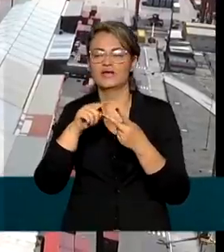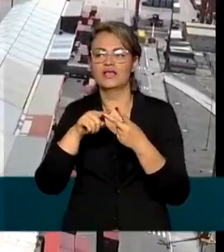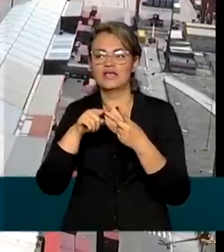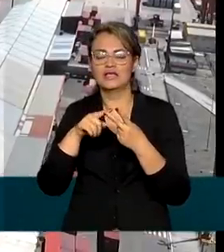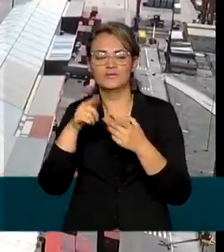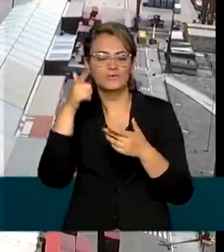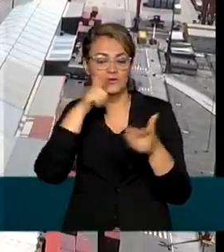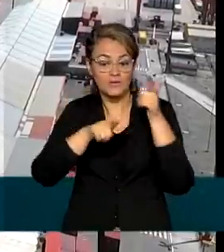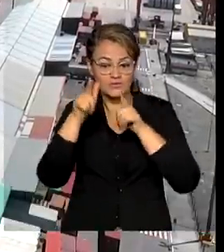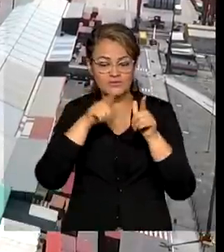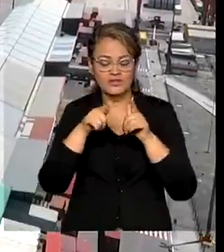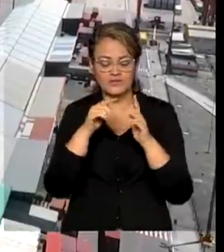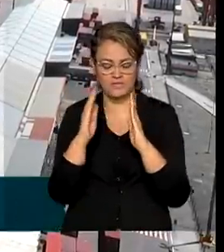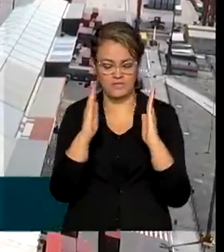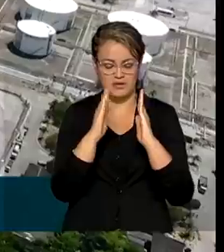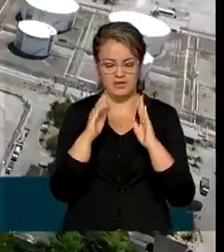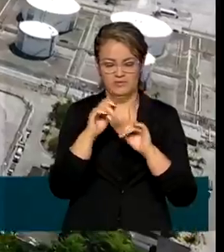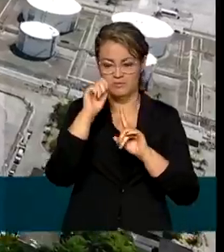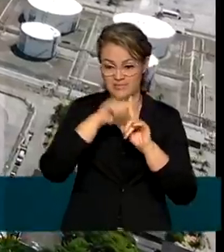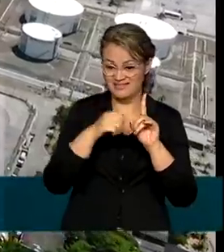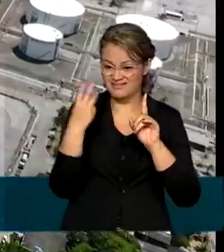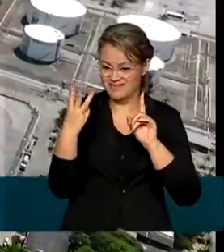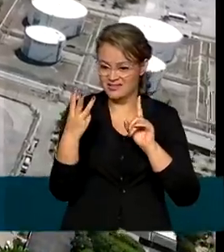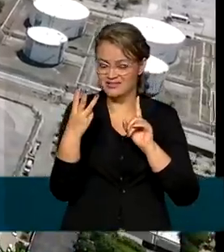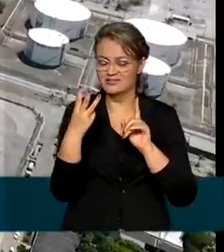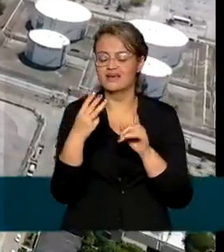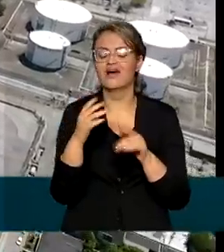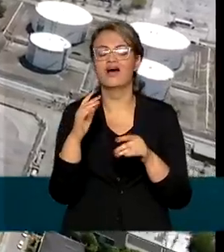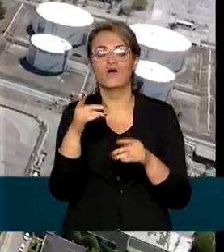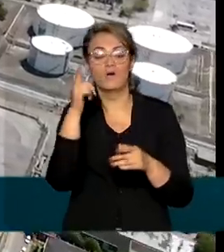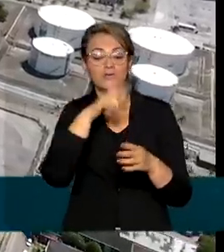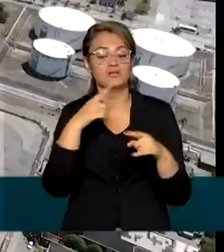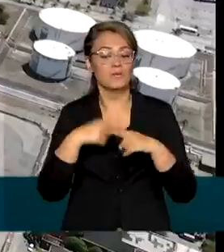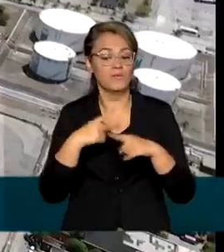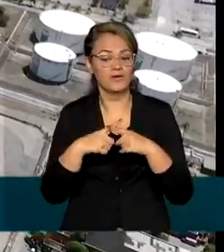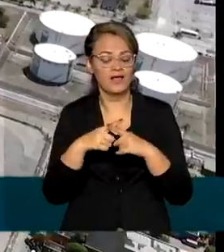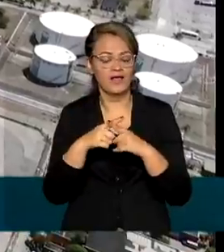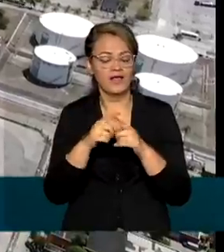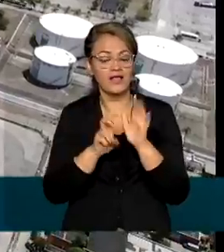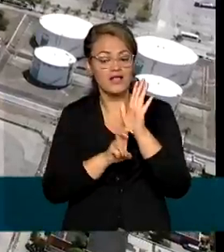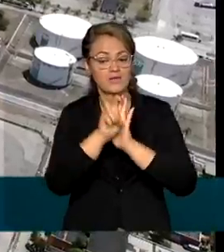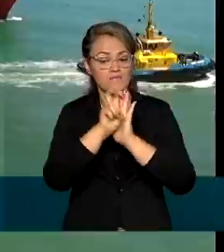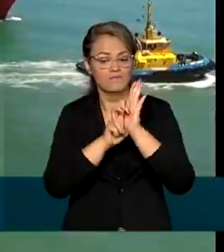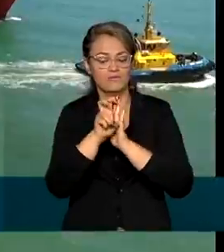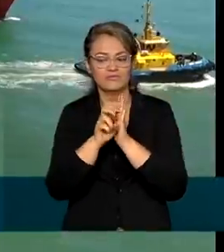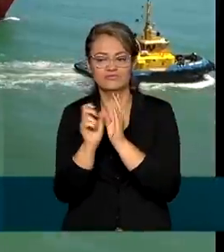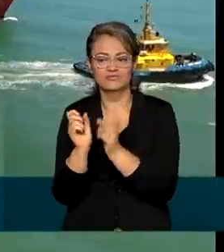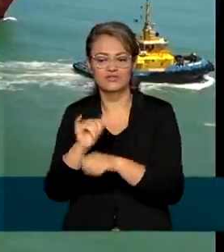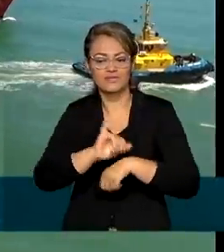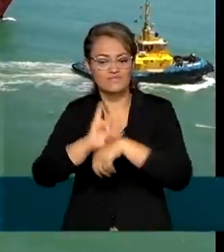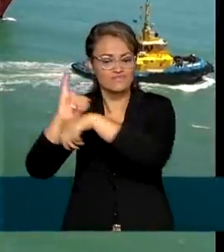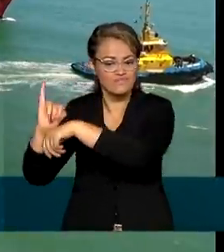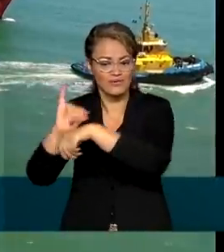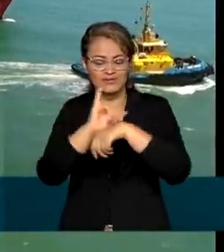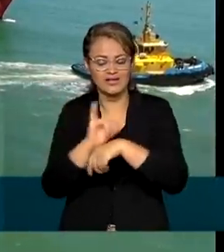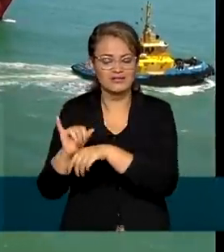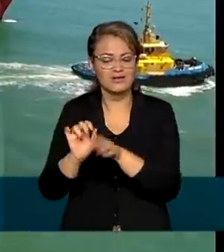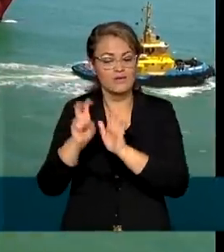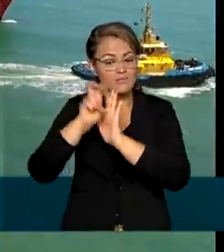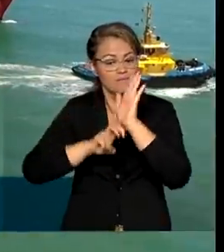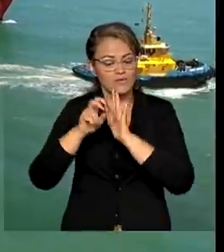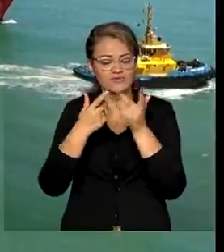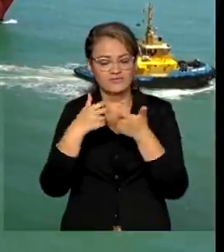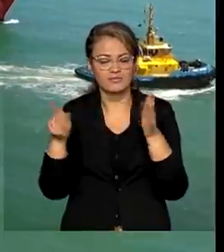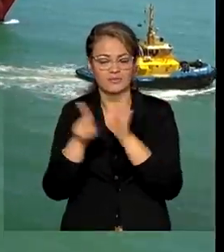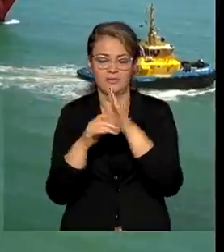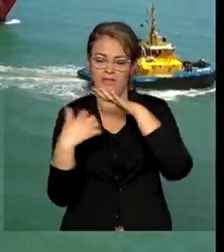acumulado do primeiro trimestre foram influenciados pela alta de impostos de importação e de tributos sobre